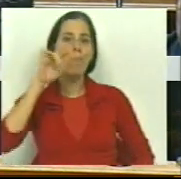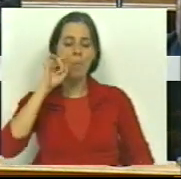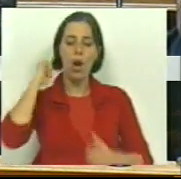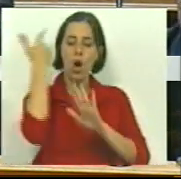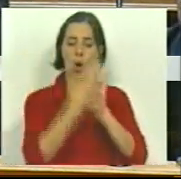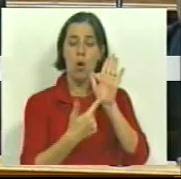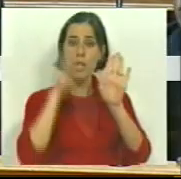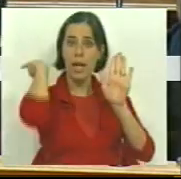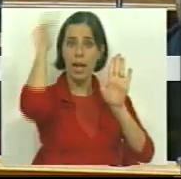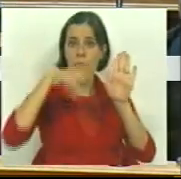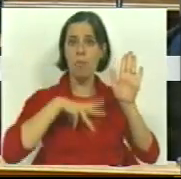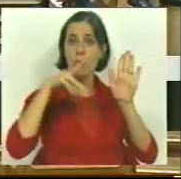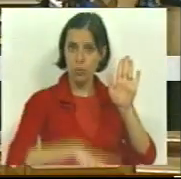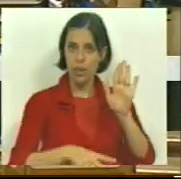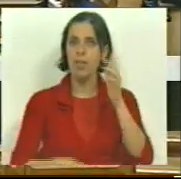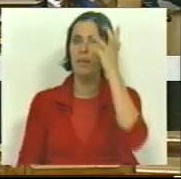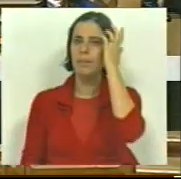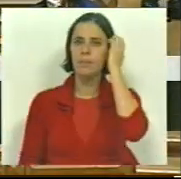da Constituição da República Portuguesa.